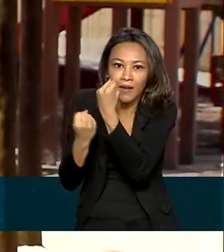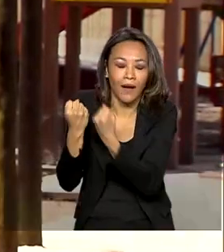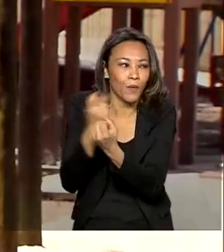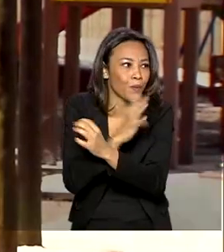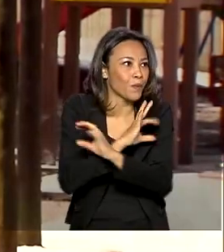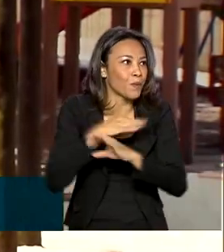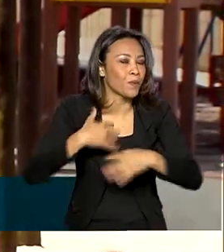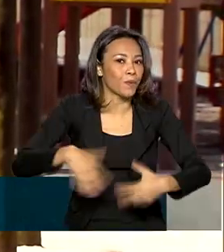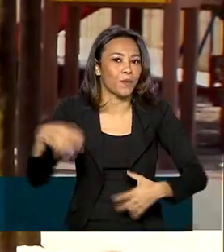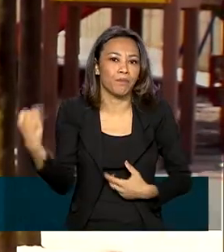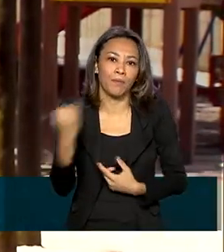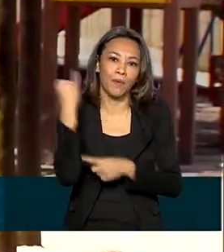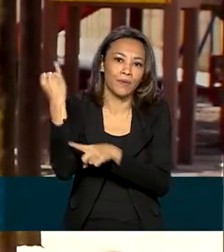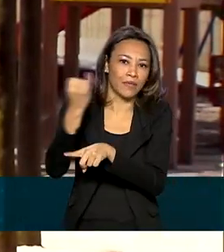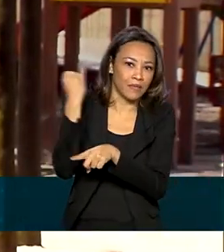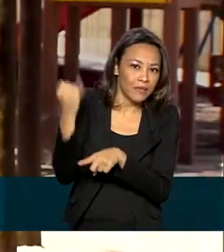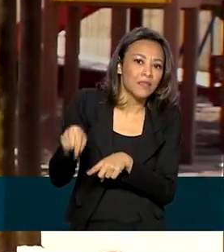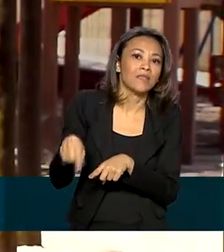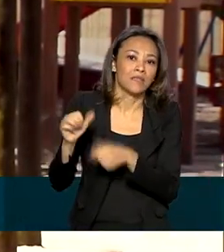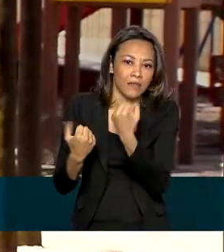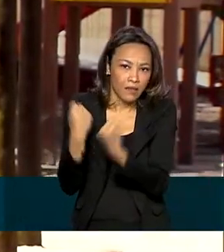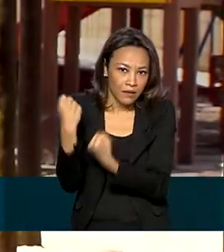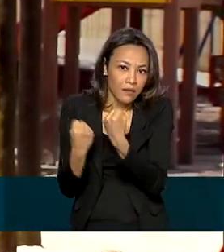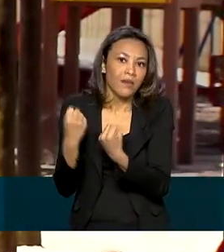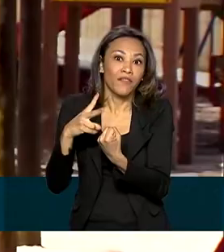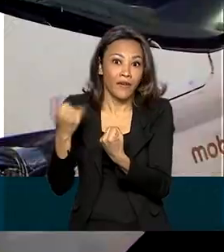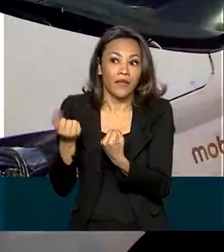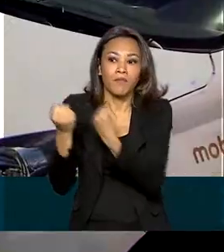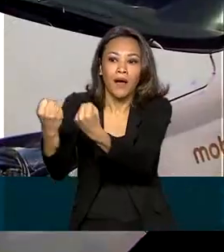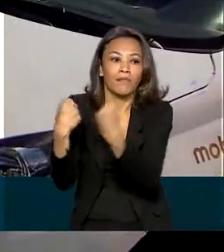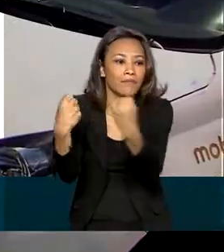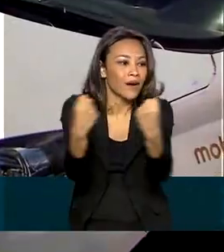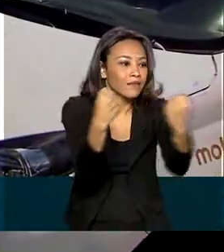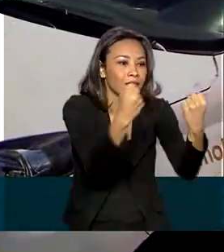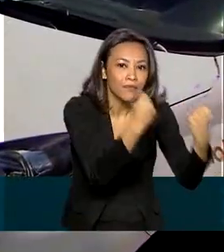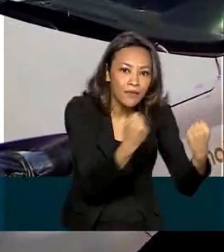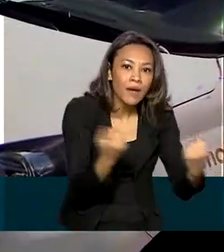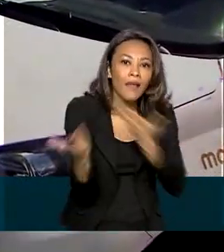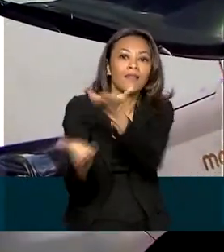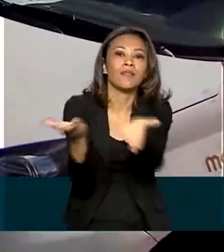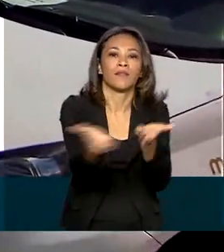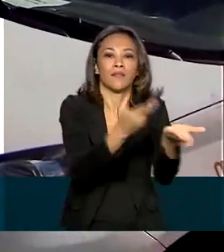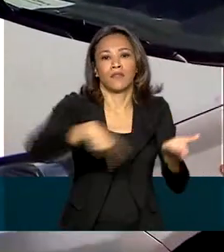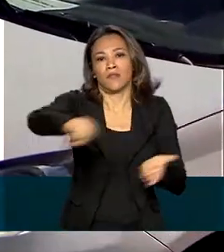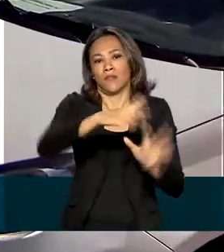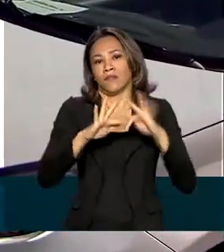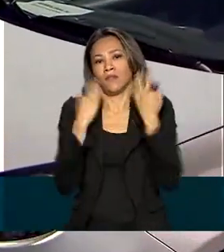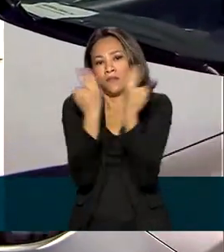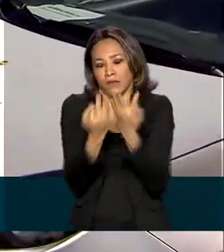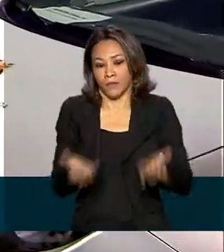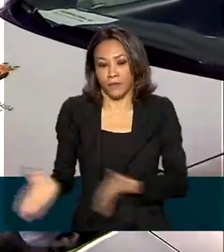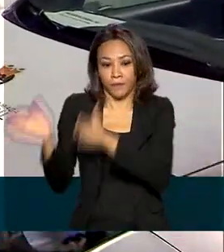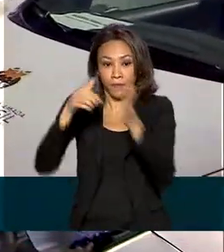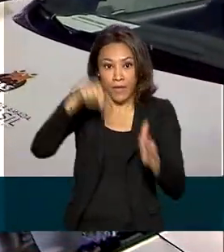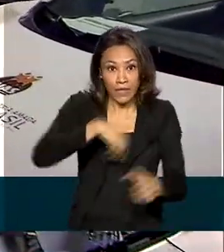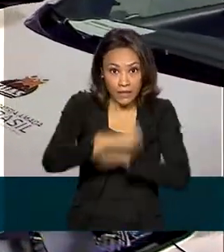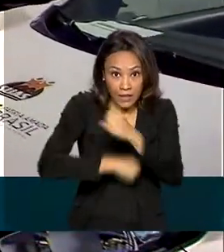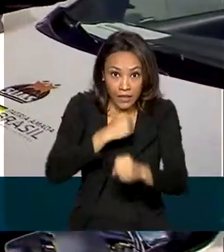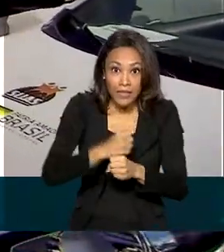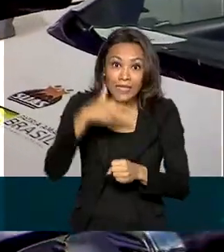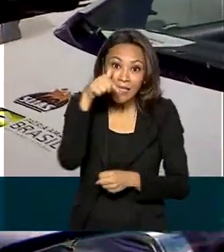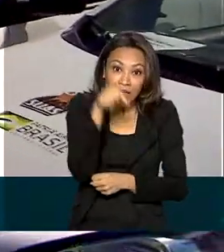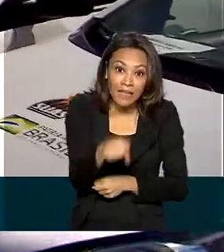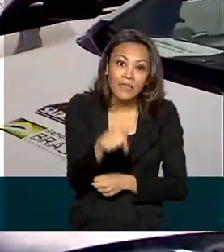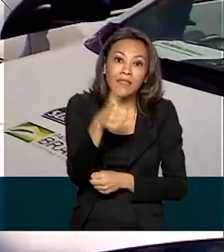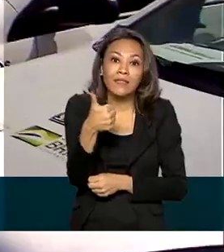importância, né? Com esse veículo que é feito o atendimento às famílias. Em dois anos, o governo federal já entregou 715